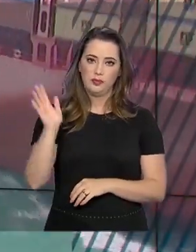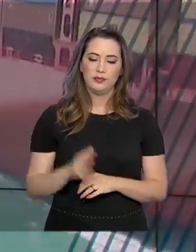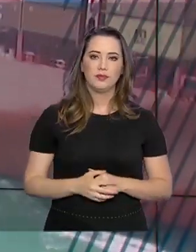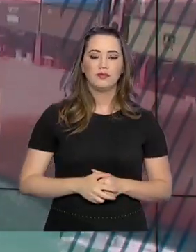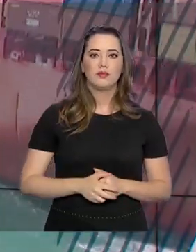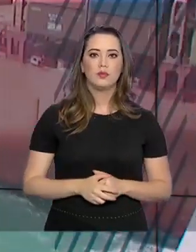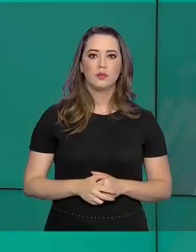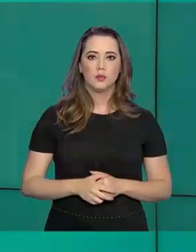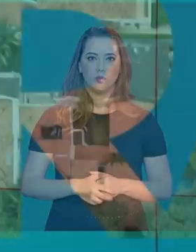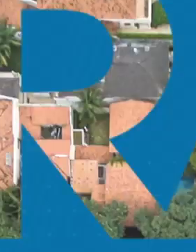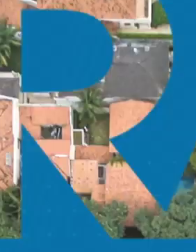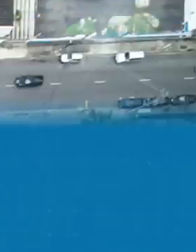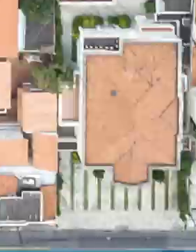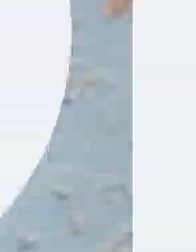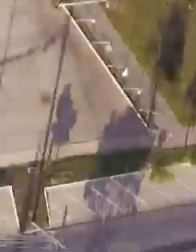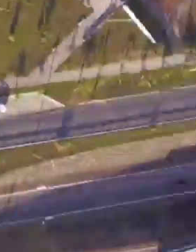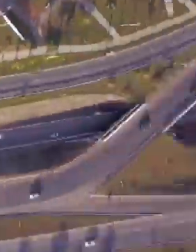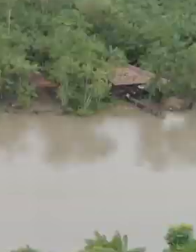edição. Até lá!